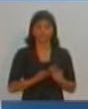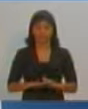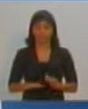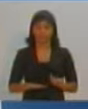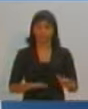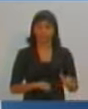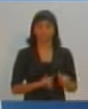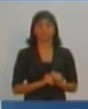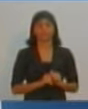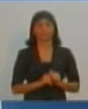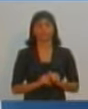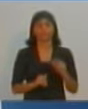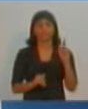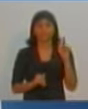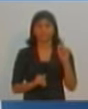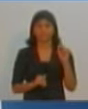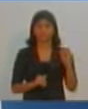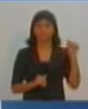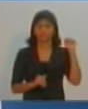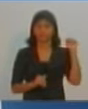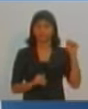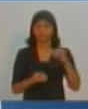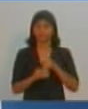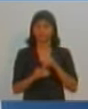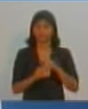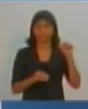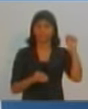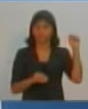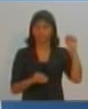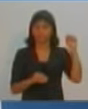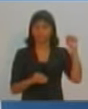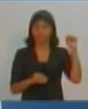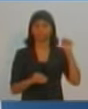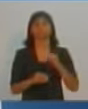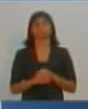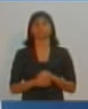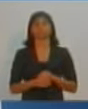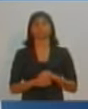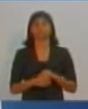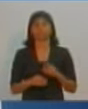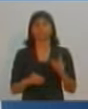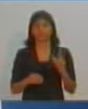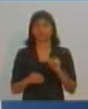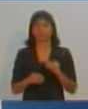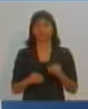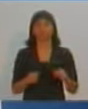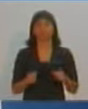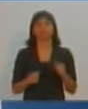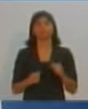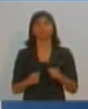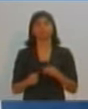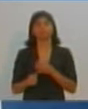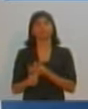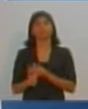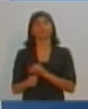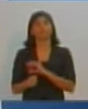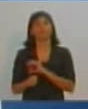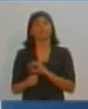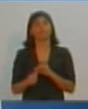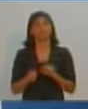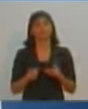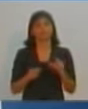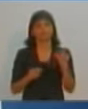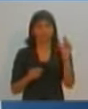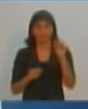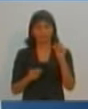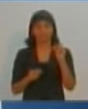prudente. Se eu for eleito, esses guardas da SEMAV que estão aí pra aplicar multas e muitas erradas vão ter que arrumar outro hobby. Porque